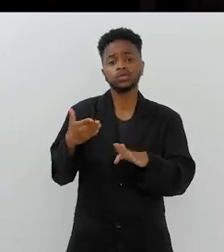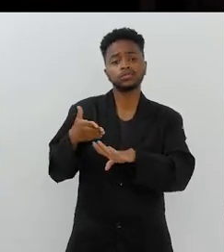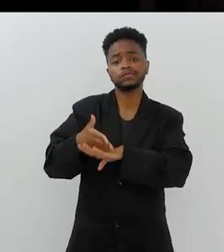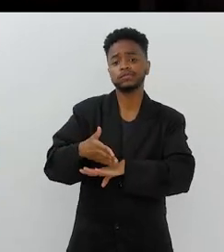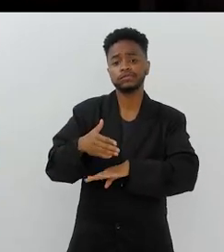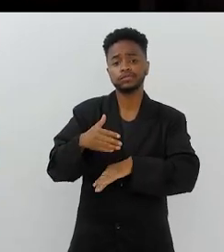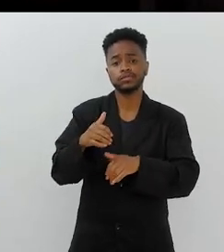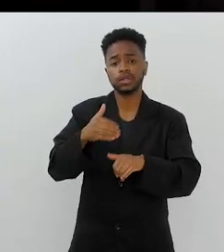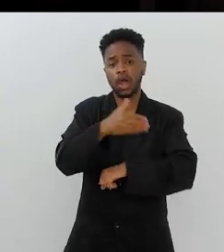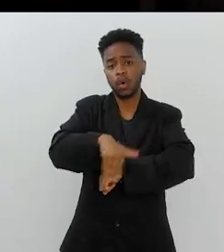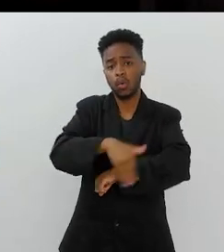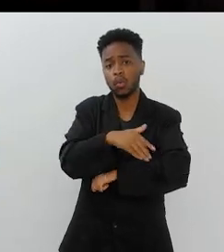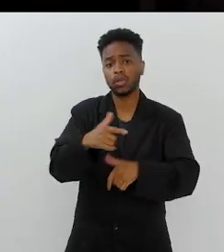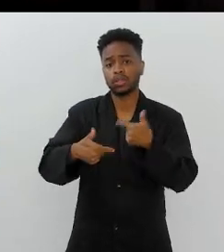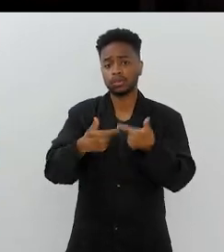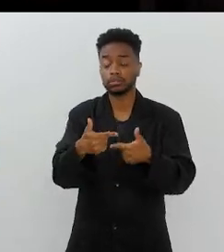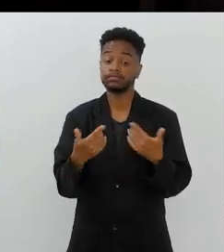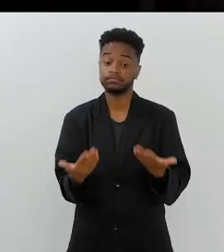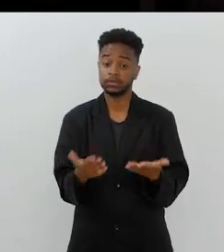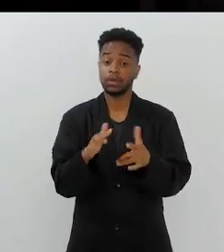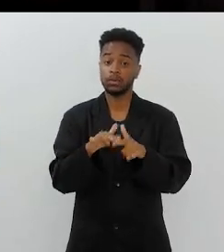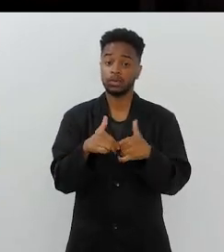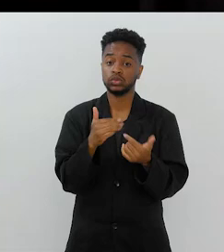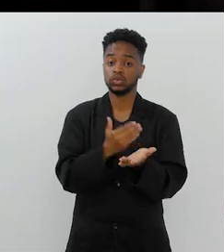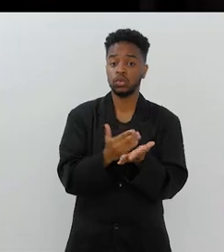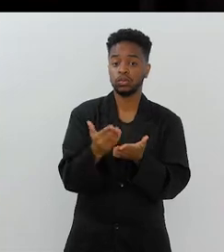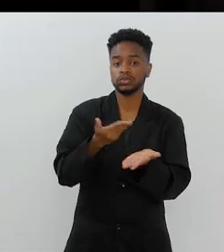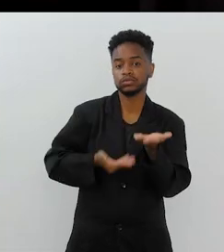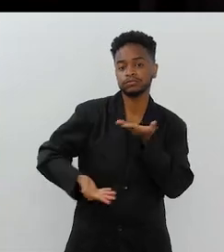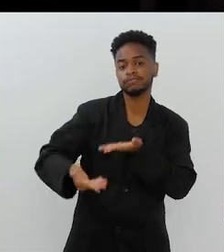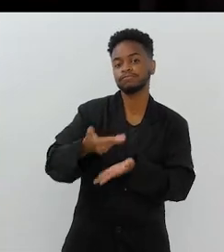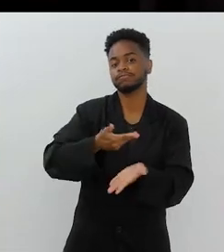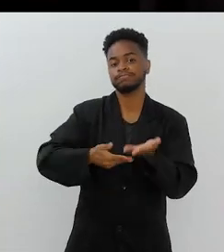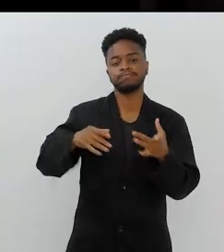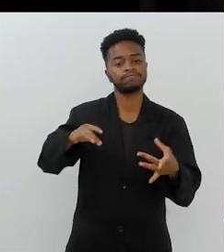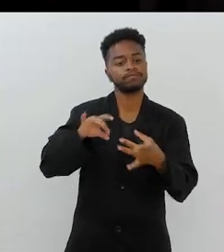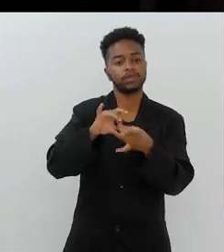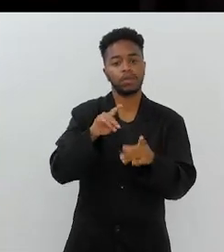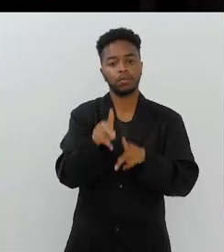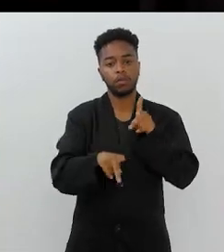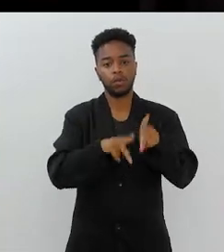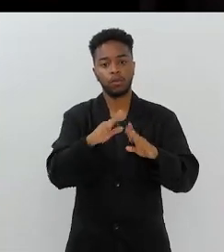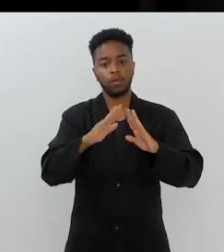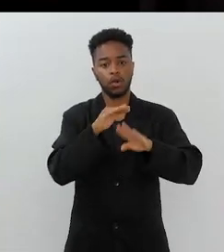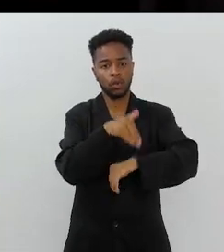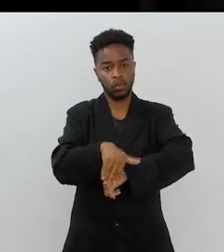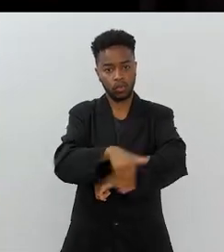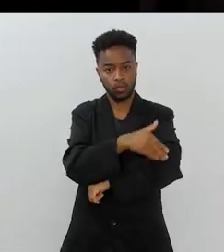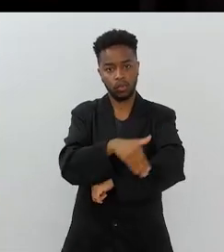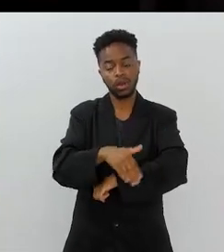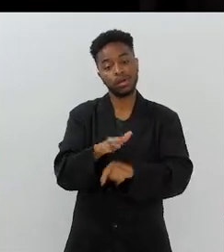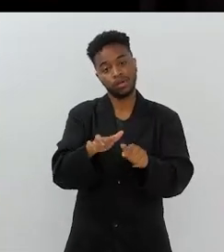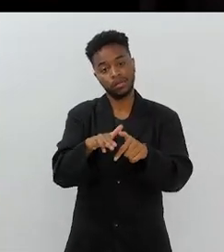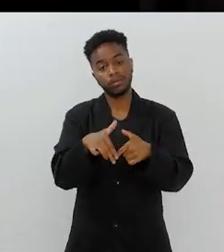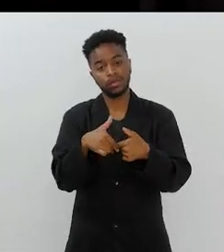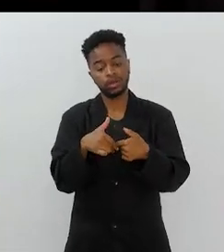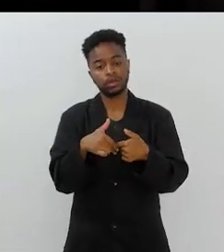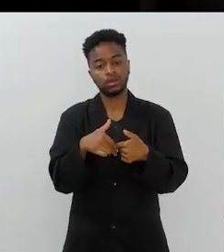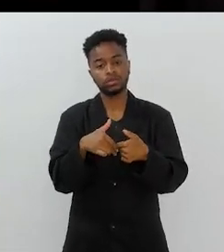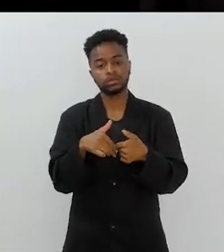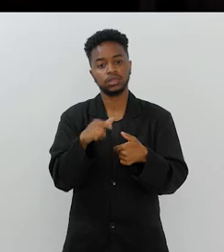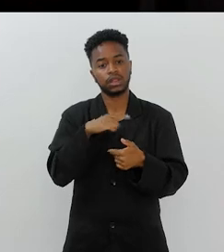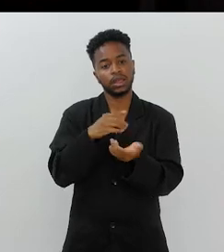por que hoje ele está na rua? E foi daí que começou o nosso envolvimento direto com a população em situação de rua.